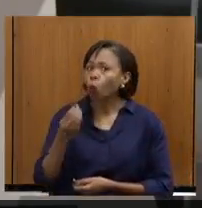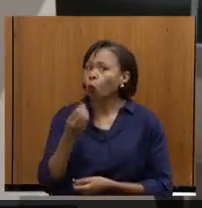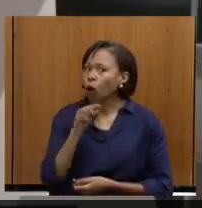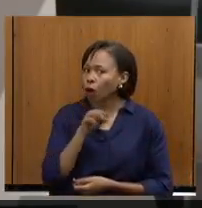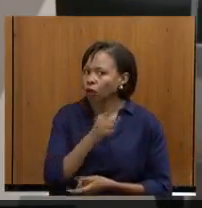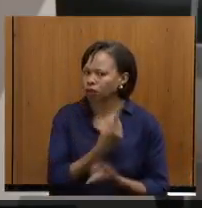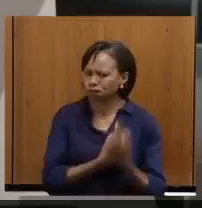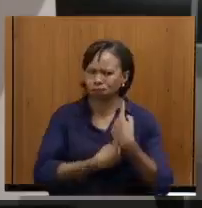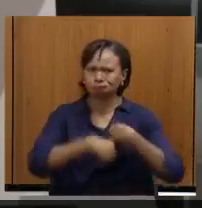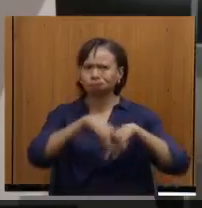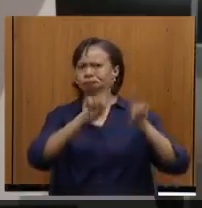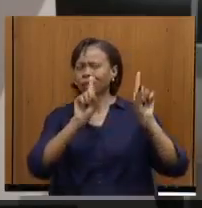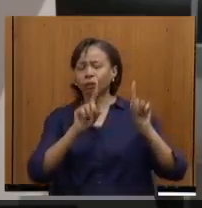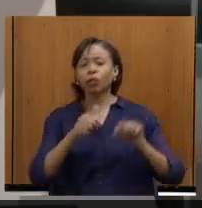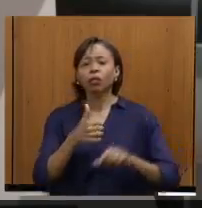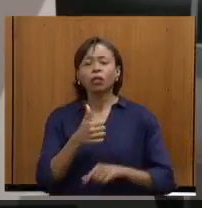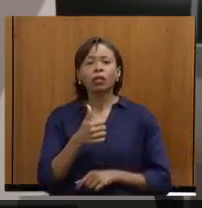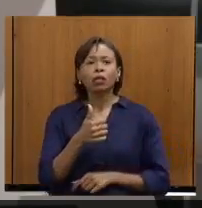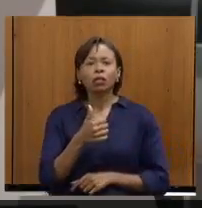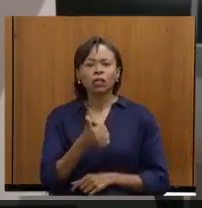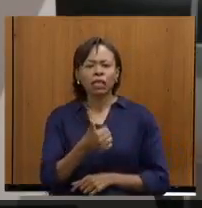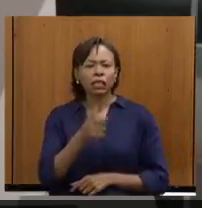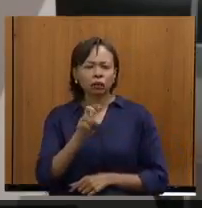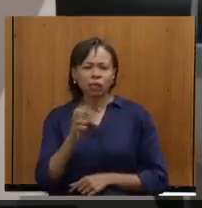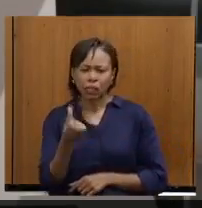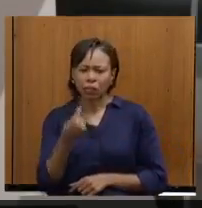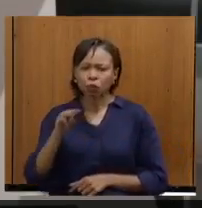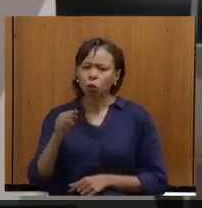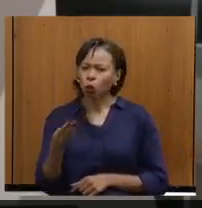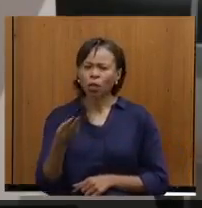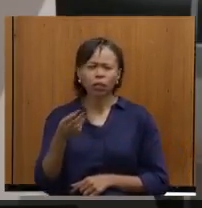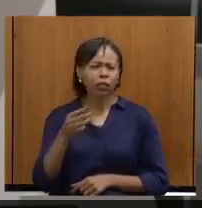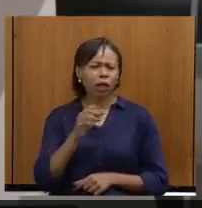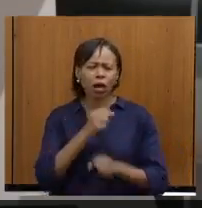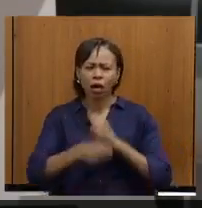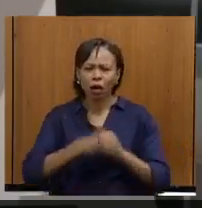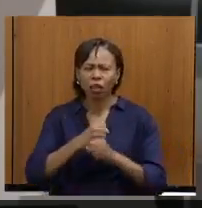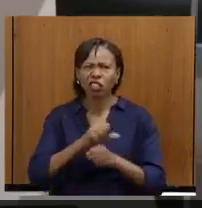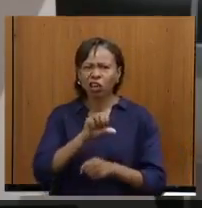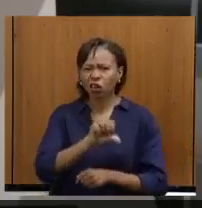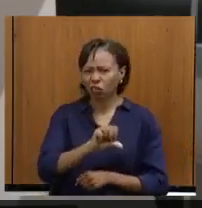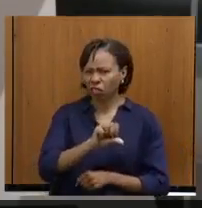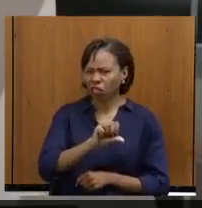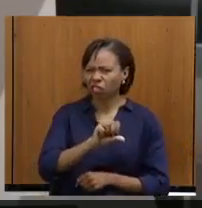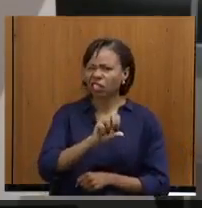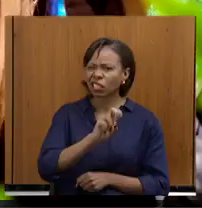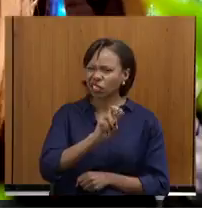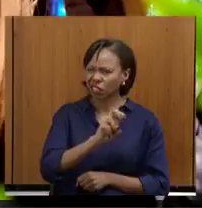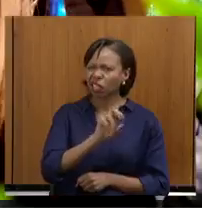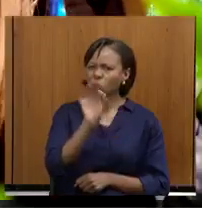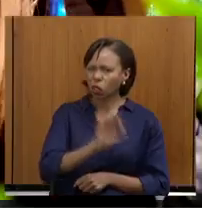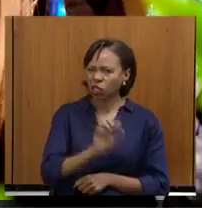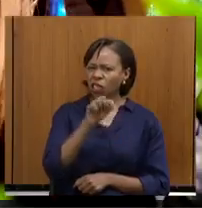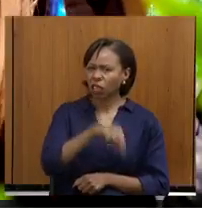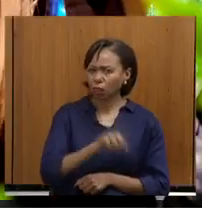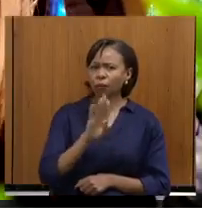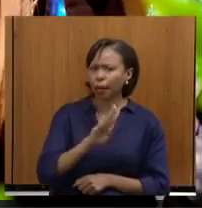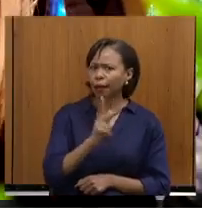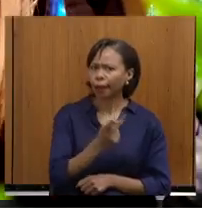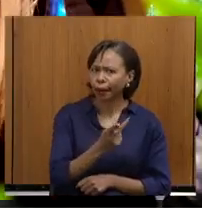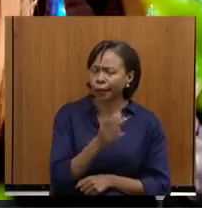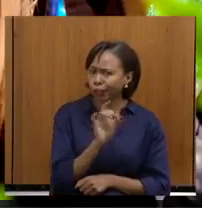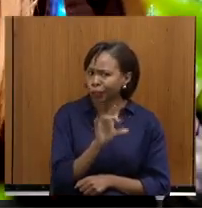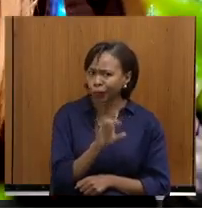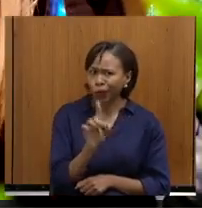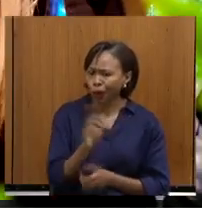116 milhões todo ano, 95% fica só em Belo Horizonte, e nem em Belo Horizonte está tendo, porque não está captando por conta da